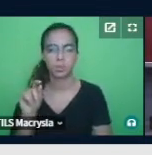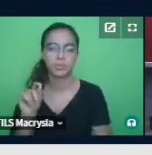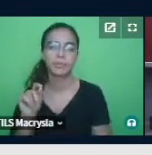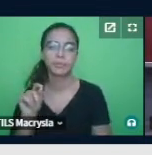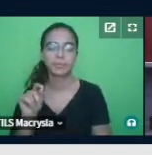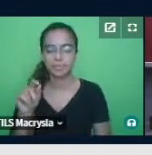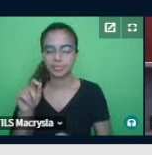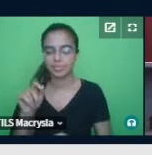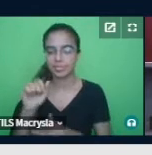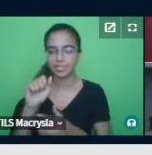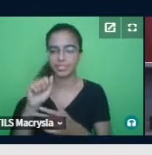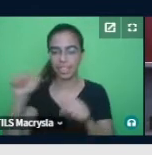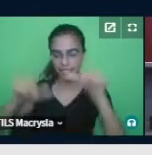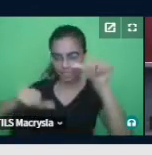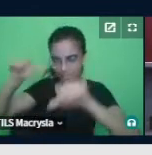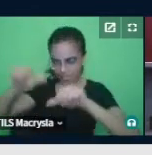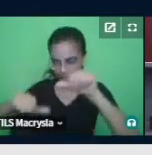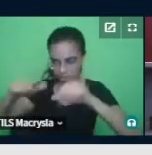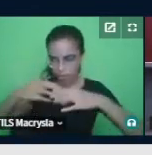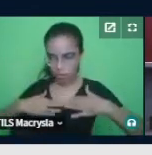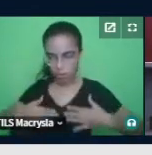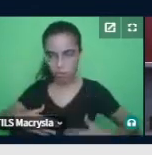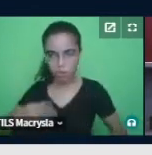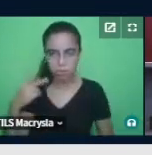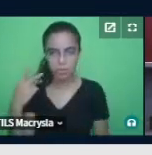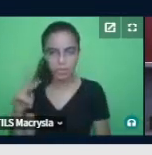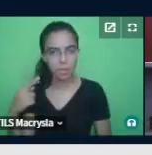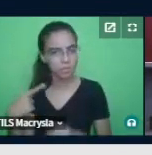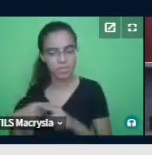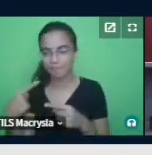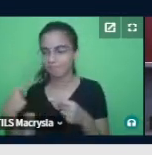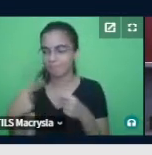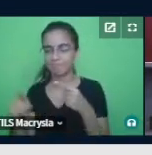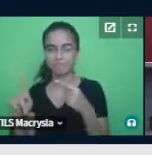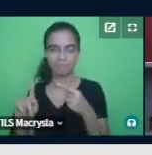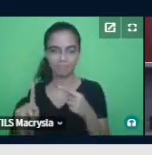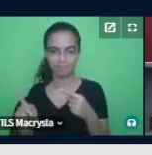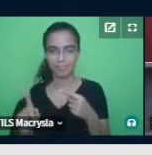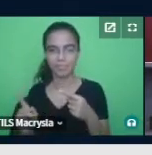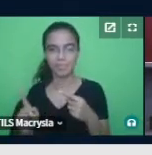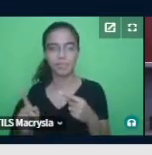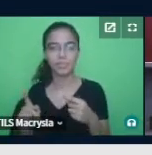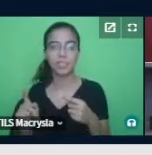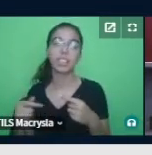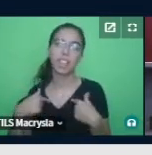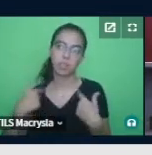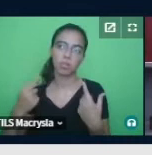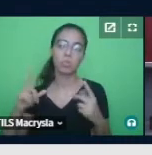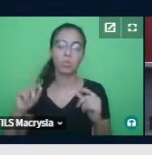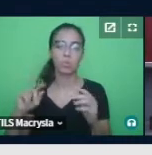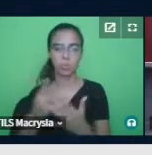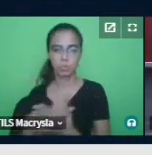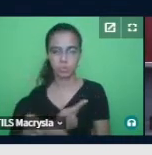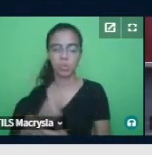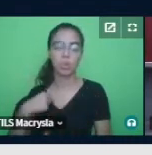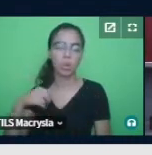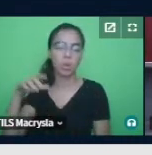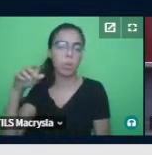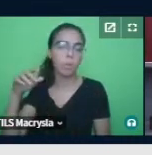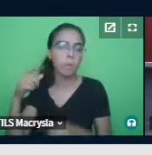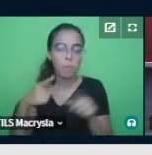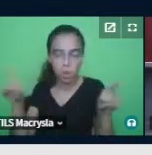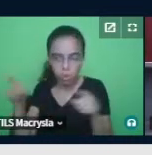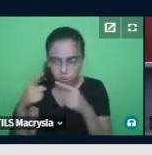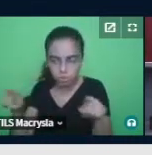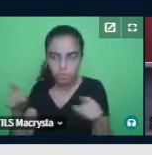comportamento, que é você apresentar um comportamento incompatível, então, eu ouvi uma música com ela, para que ela parasse de chorar, né,